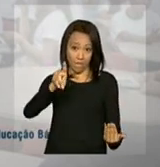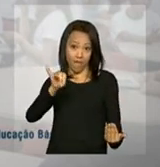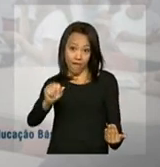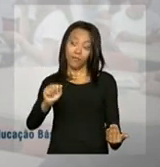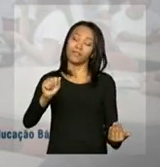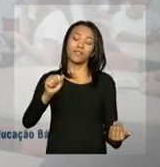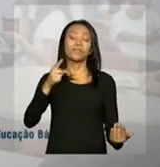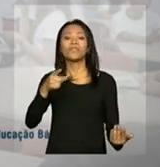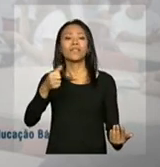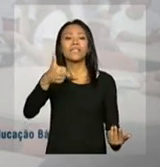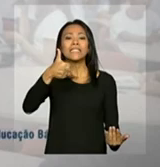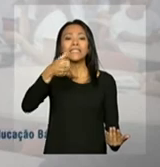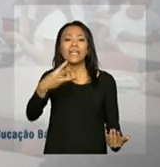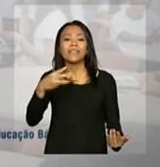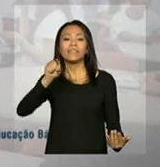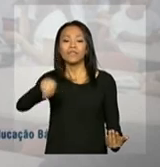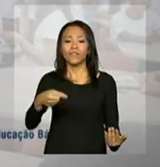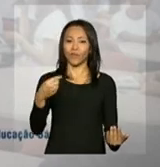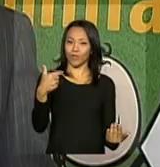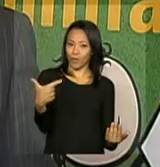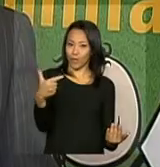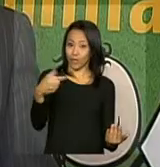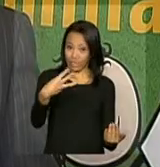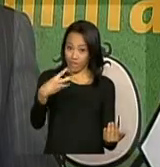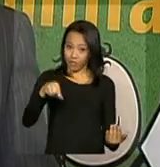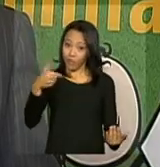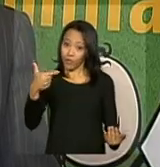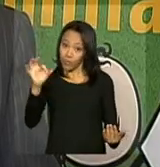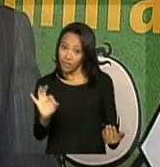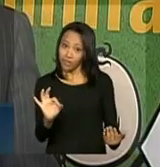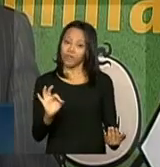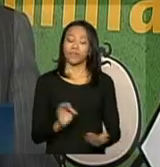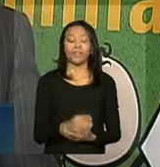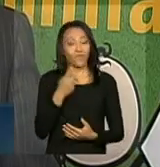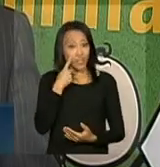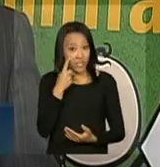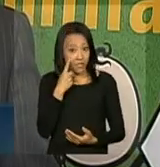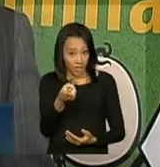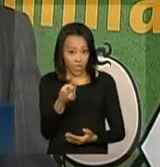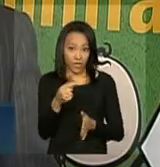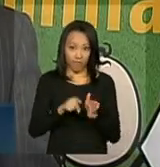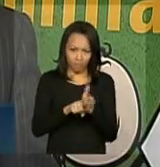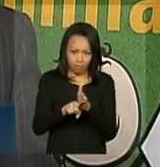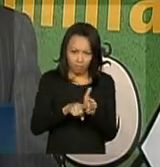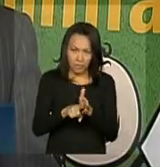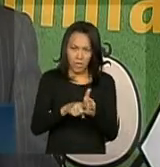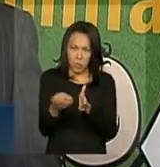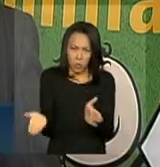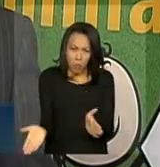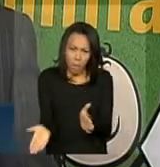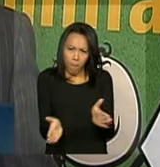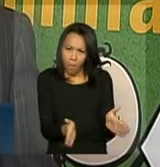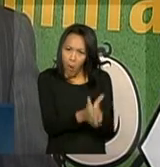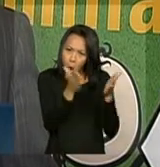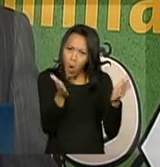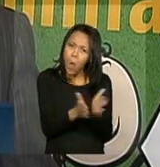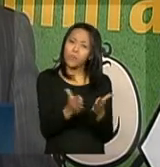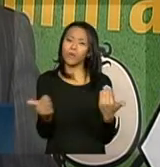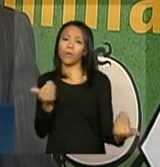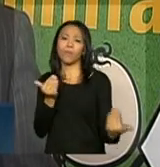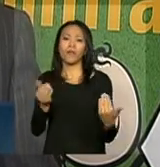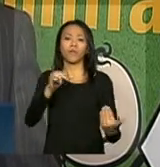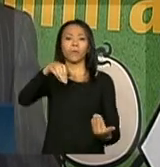fica em 3,2%. Pela primeira vez você tem um indicador educacional dos mais pobres, que é melhor do que a média.